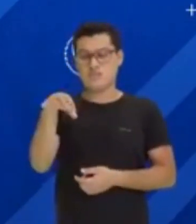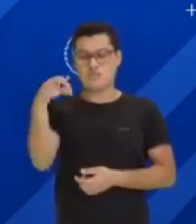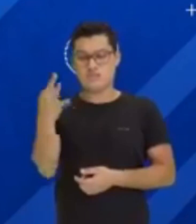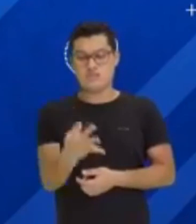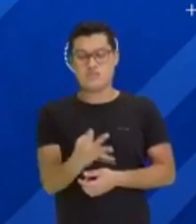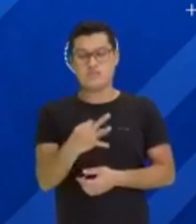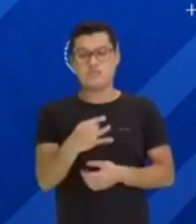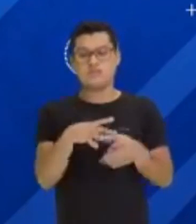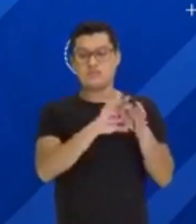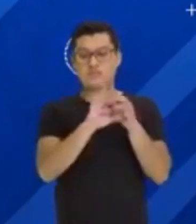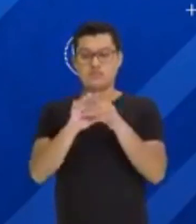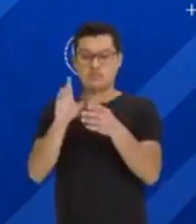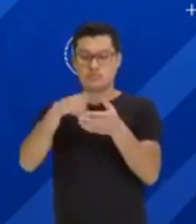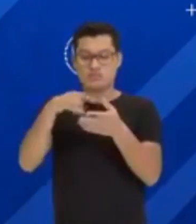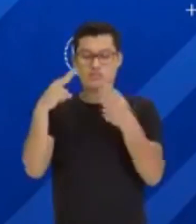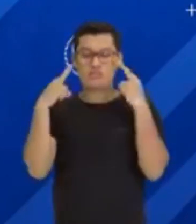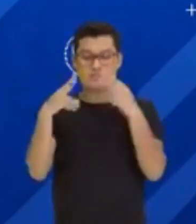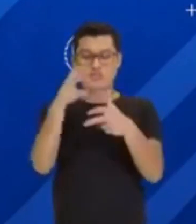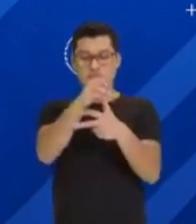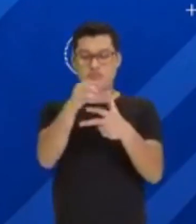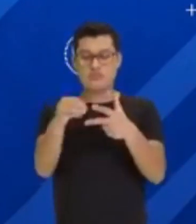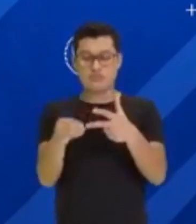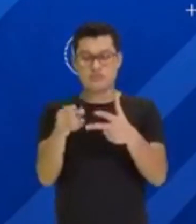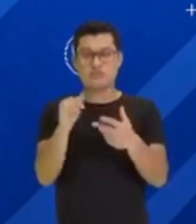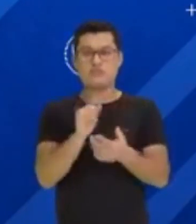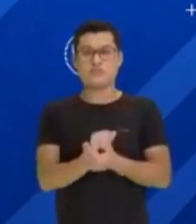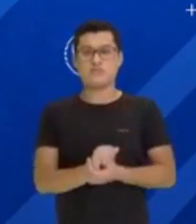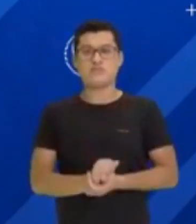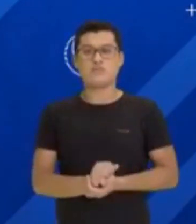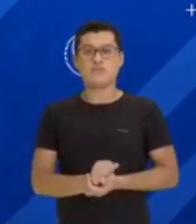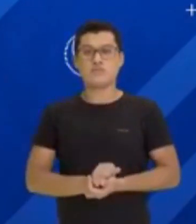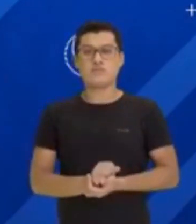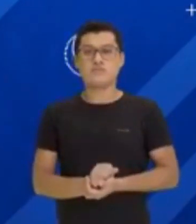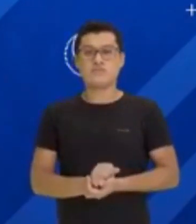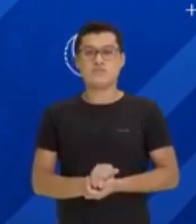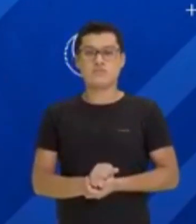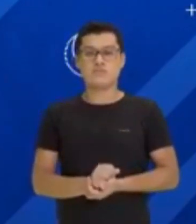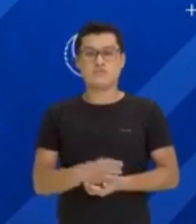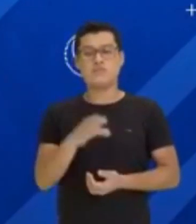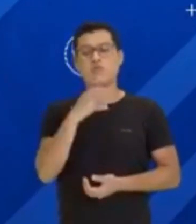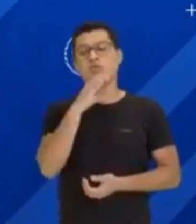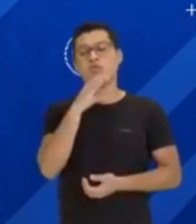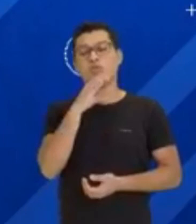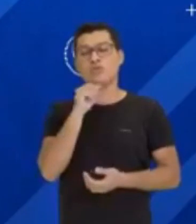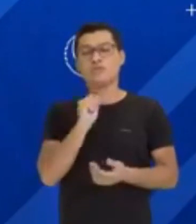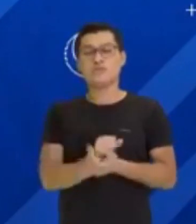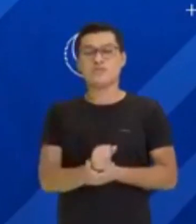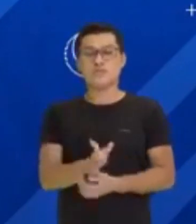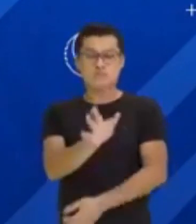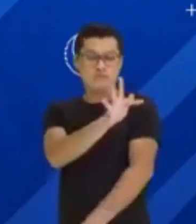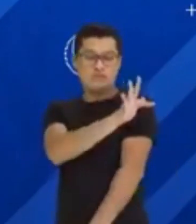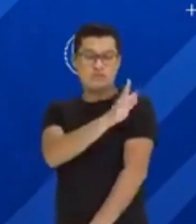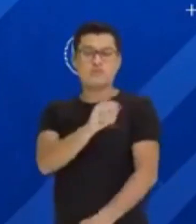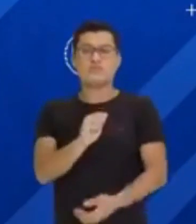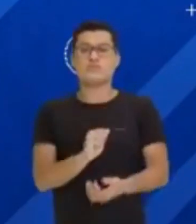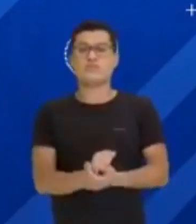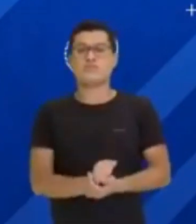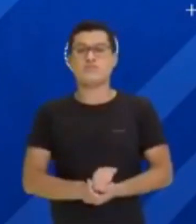conteúdo do Exame Nacional do Ensino Médio é parte do conhecimento do ensino fundamental.